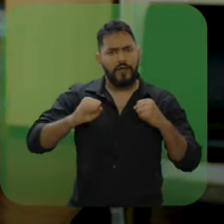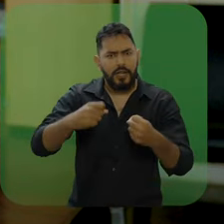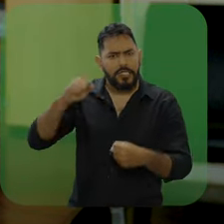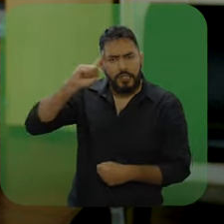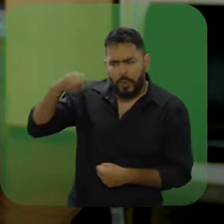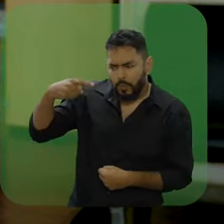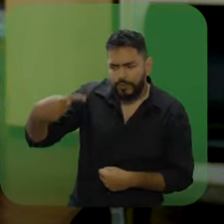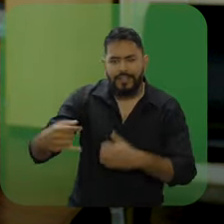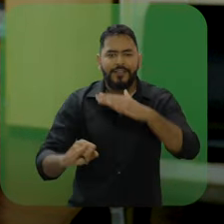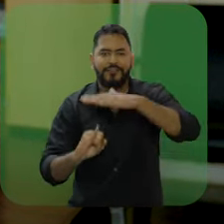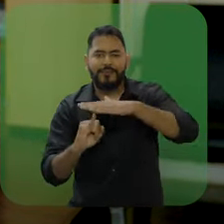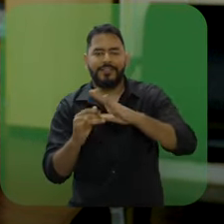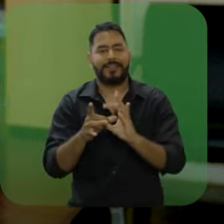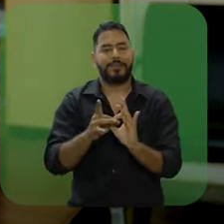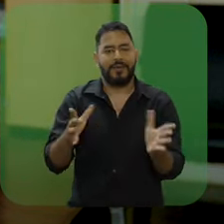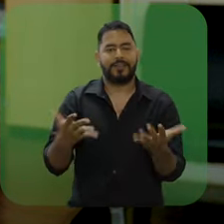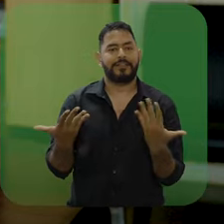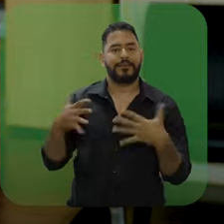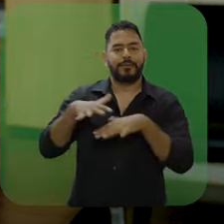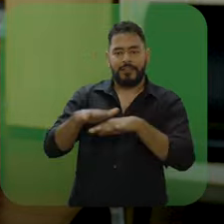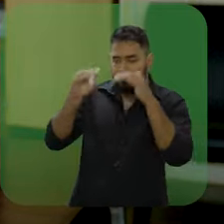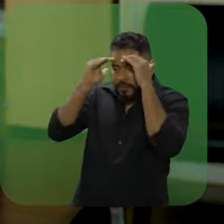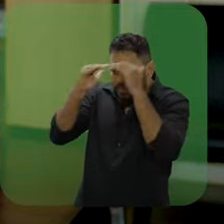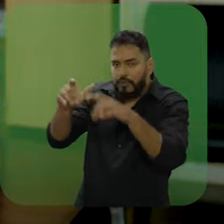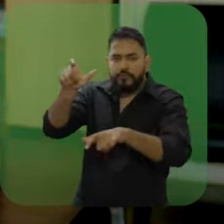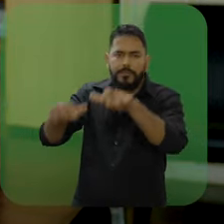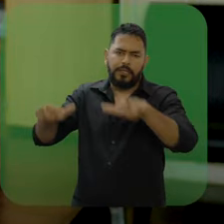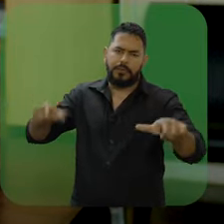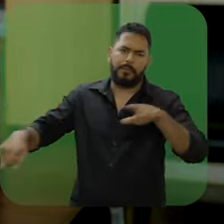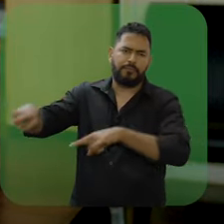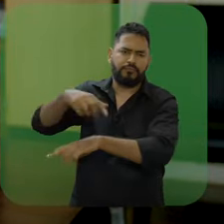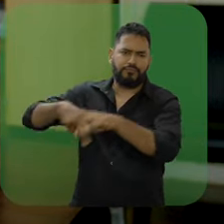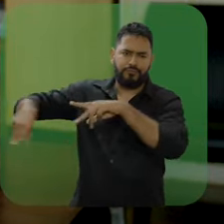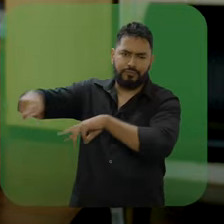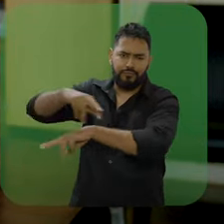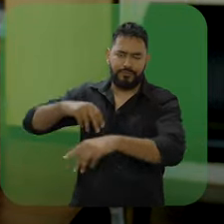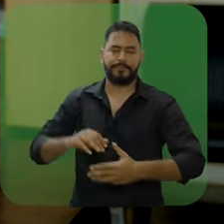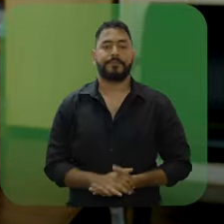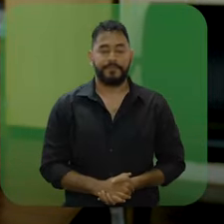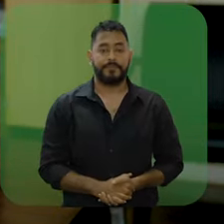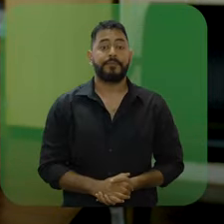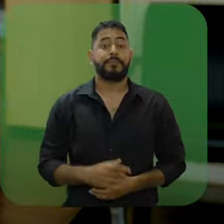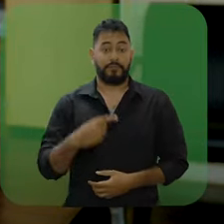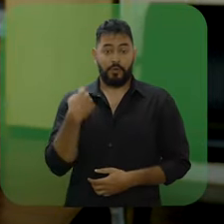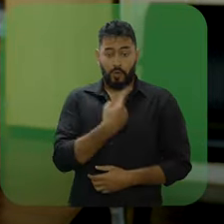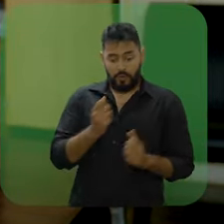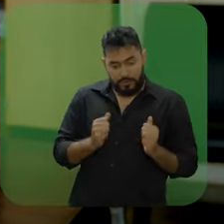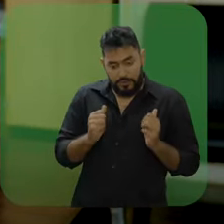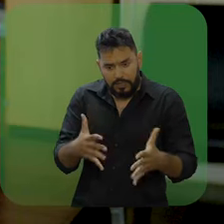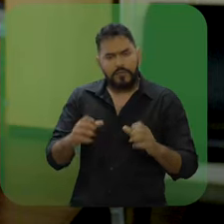cada dia como instituição democrática, inclusiva e de respeito a todas as pessoas. Nossas